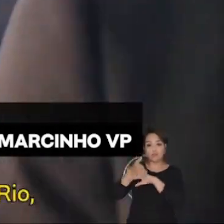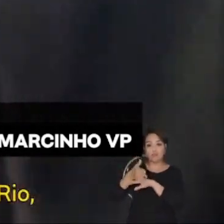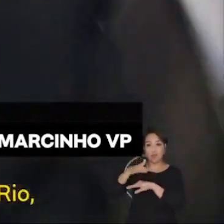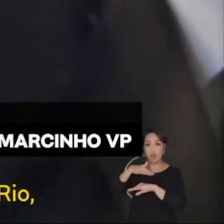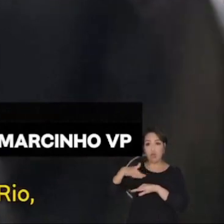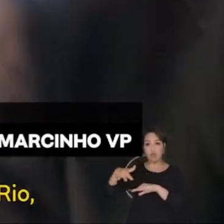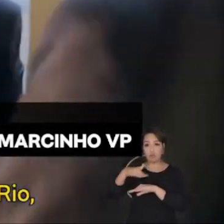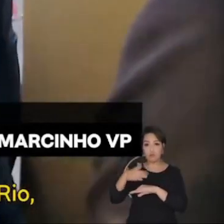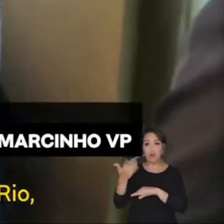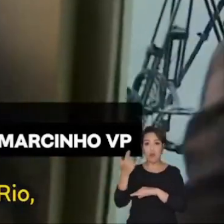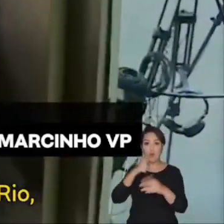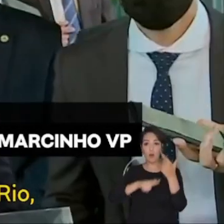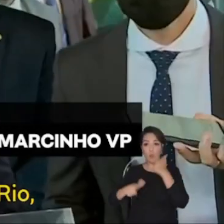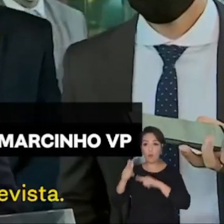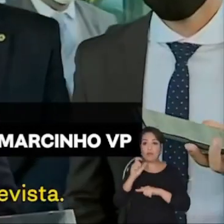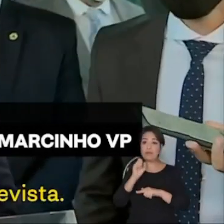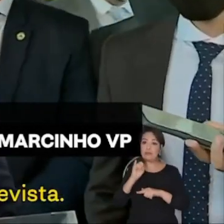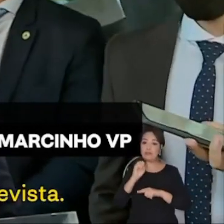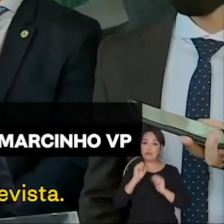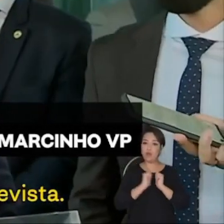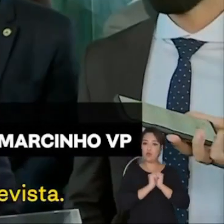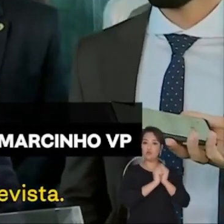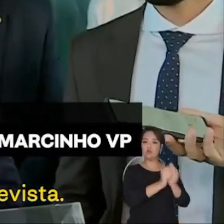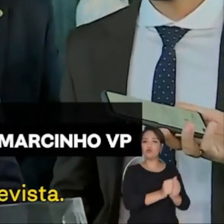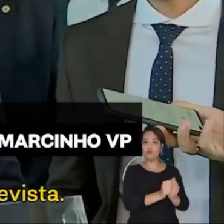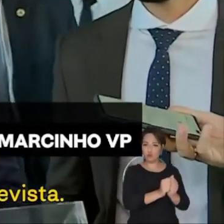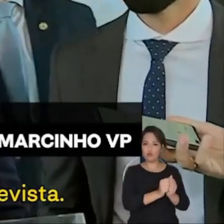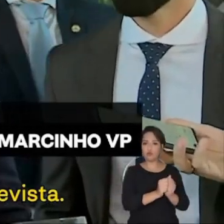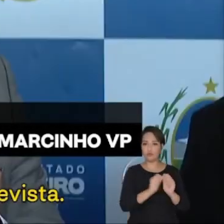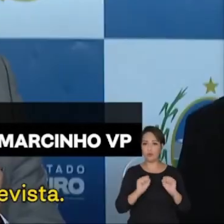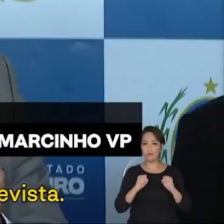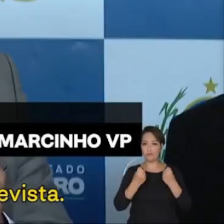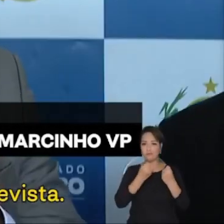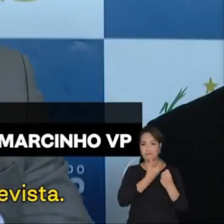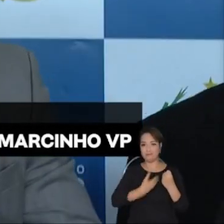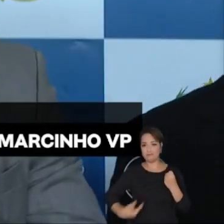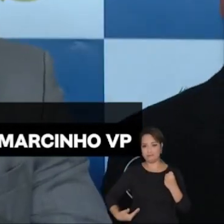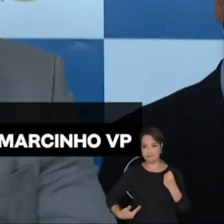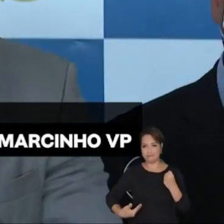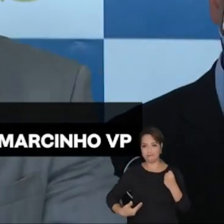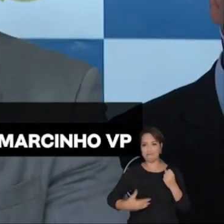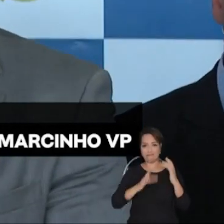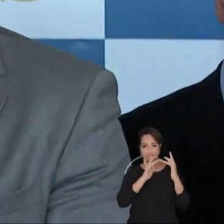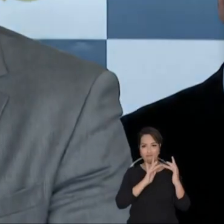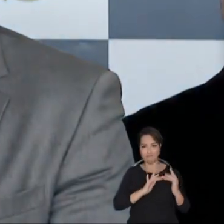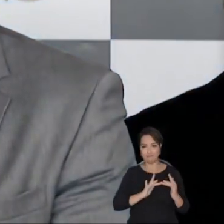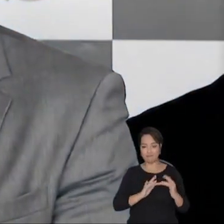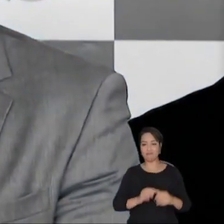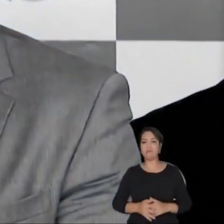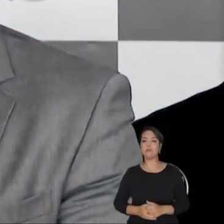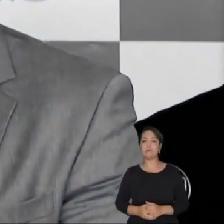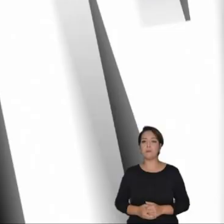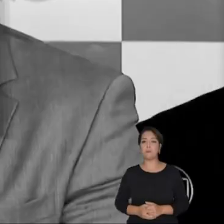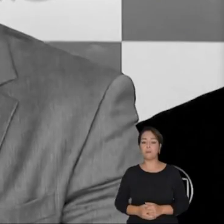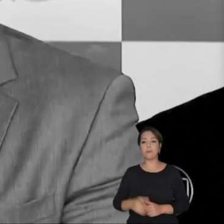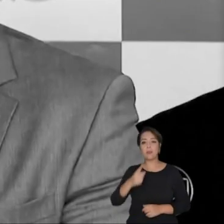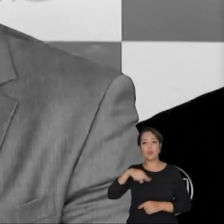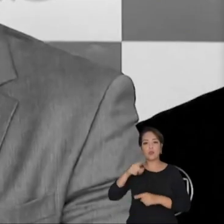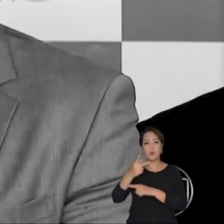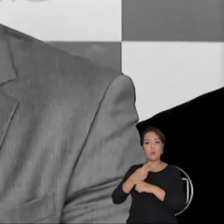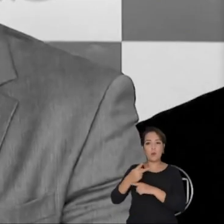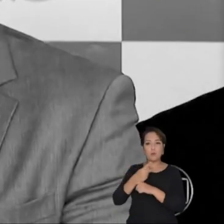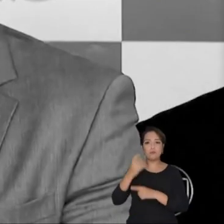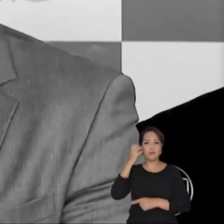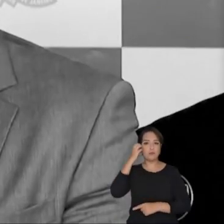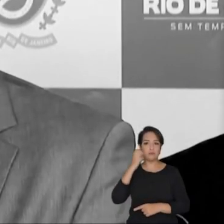Nós procuramos o governador do Rio, Cláudio Castro, do PL, para uma entrevista, mas ele não aceitou. E tem